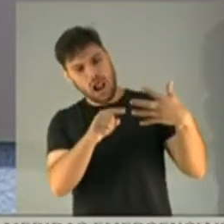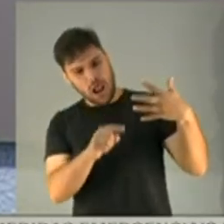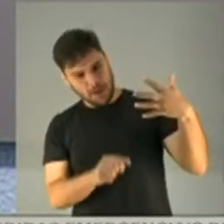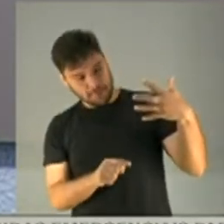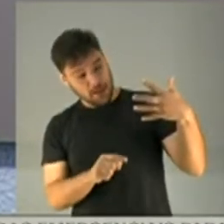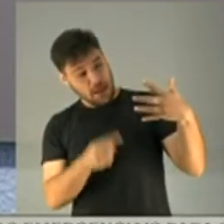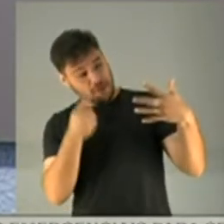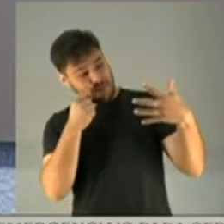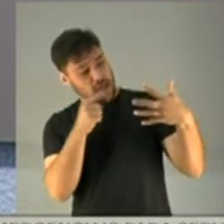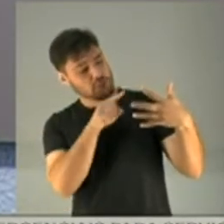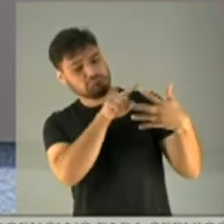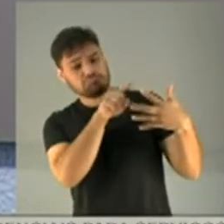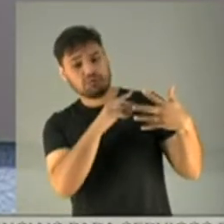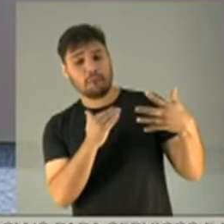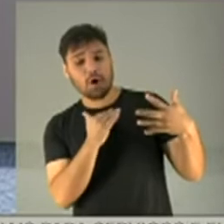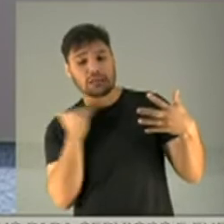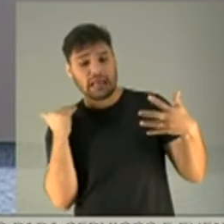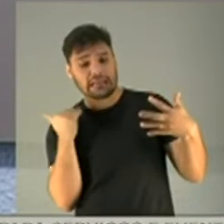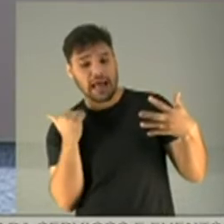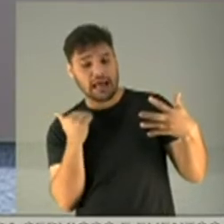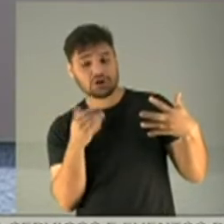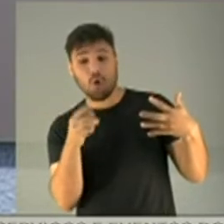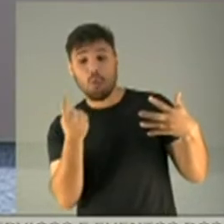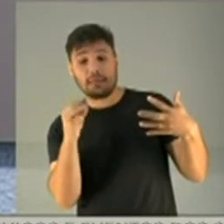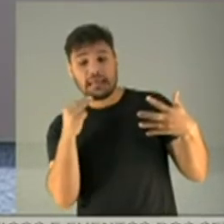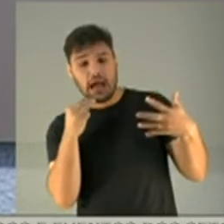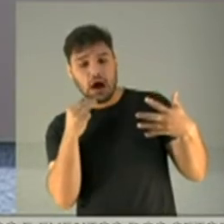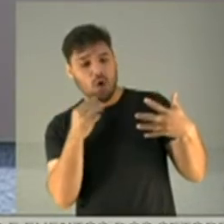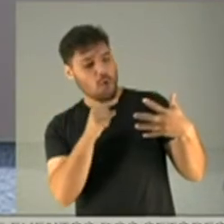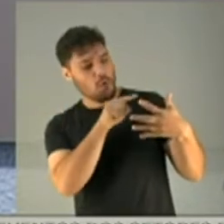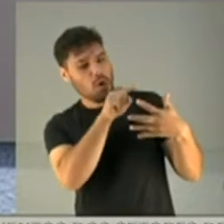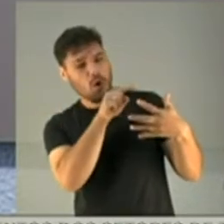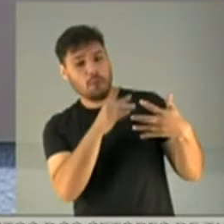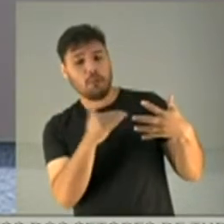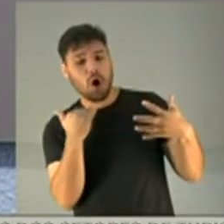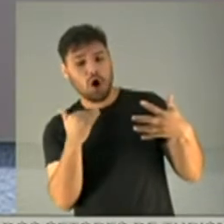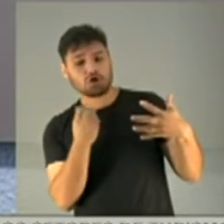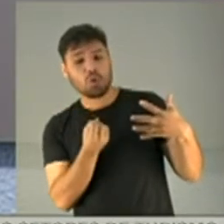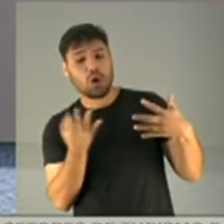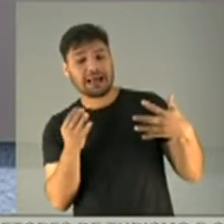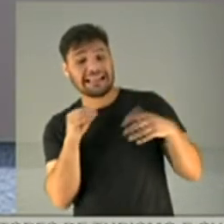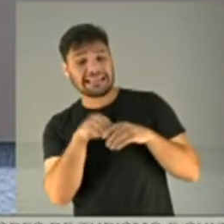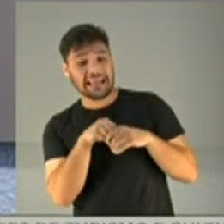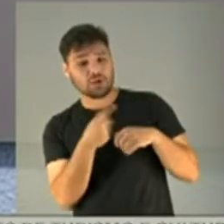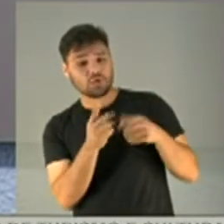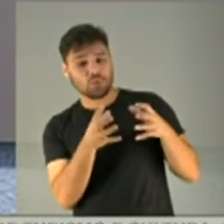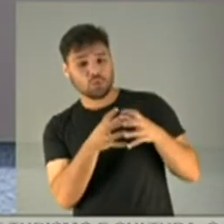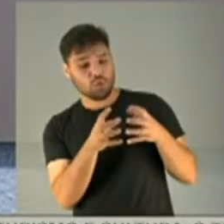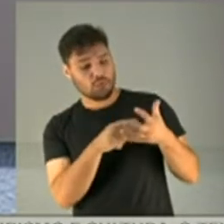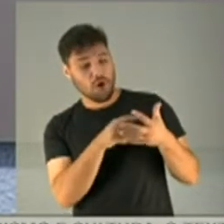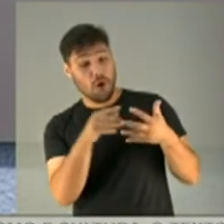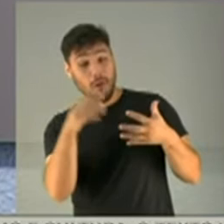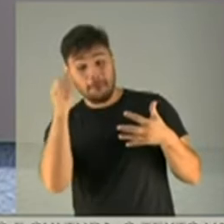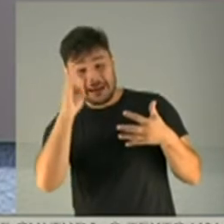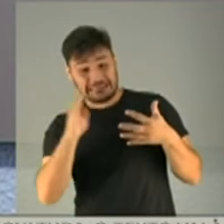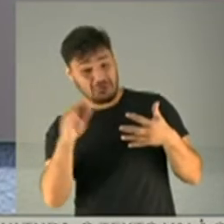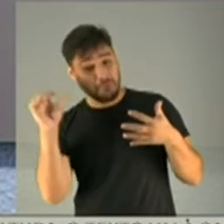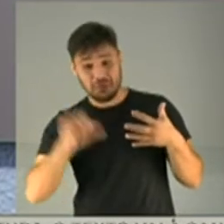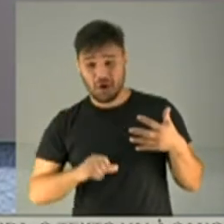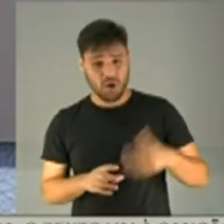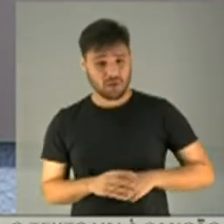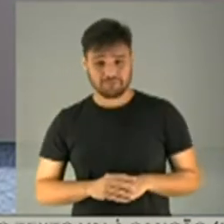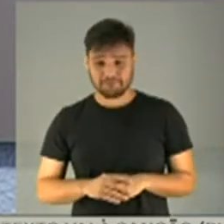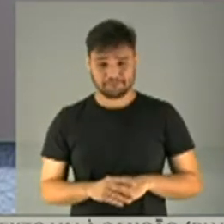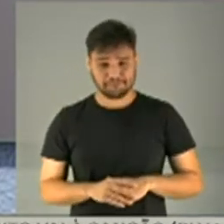vejo a mortalidade por um milhão de pessoas nos dez países. O Brasil é o pior dos dez, entre os países mais populosos do planeta